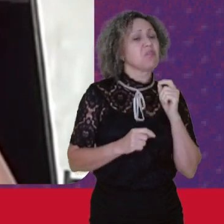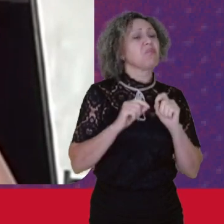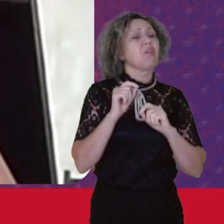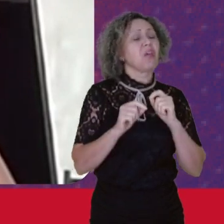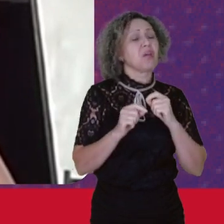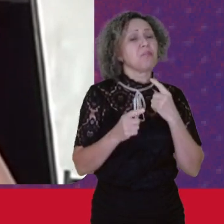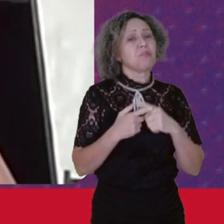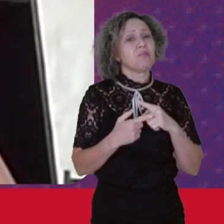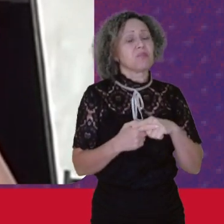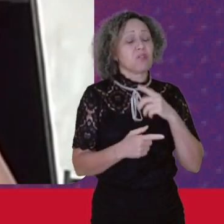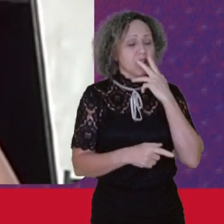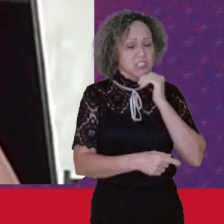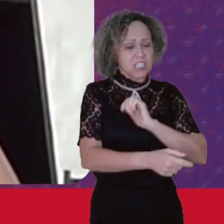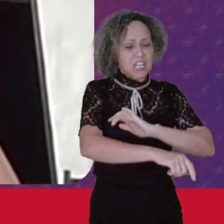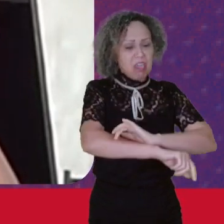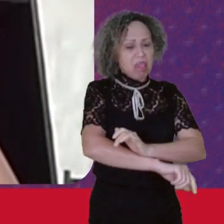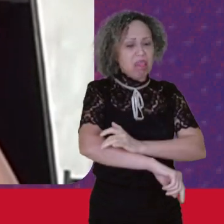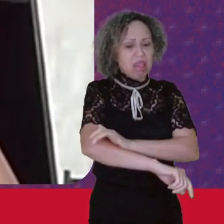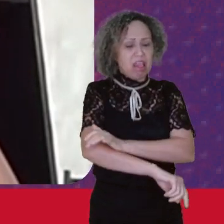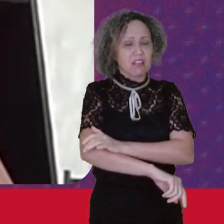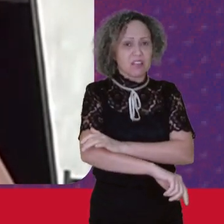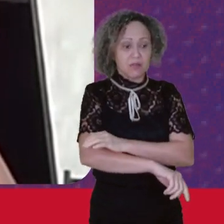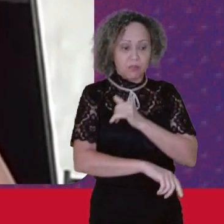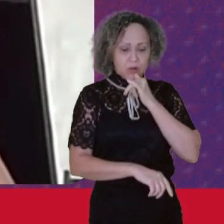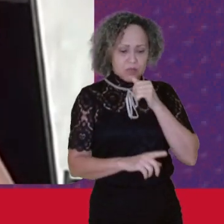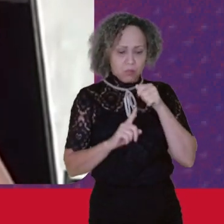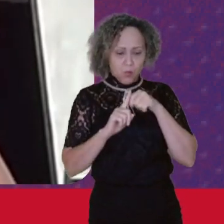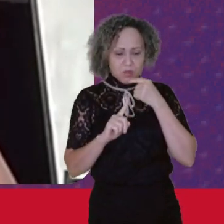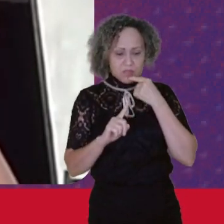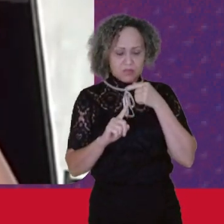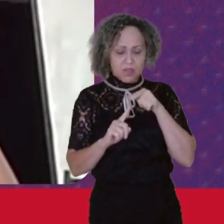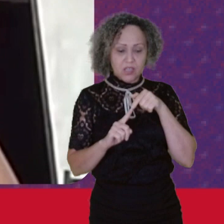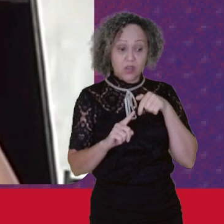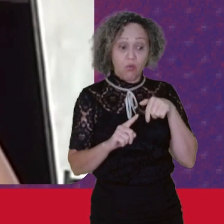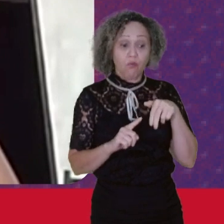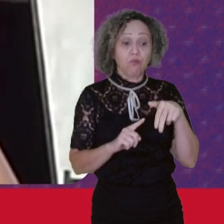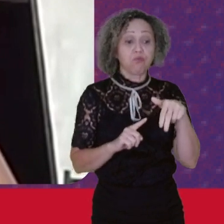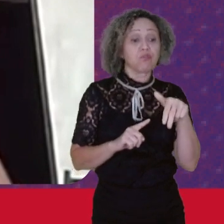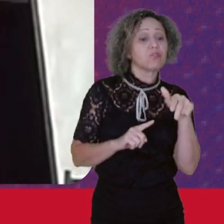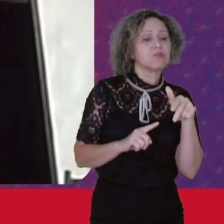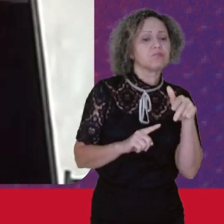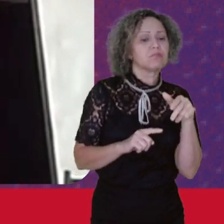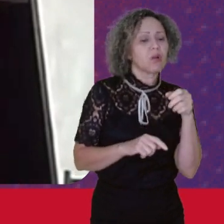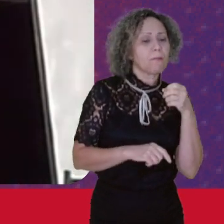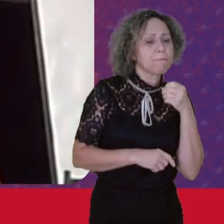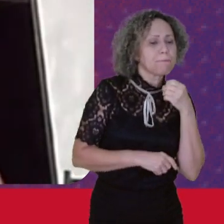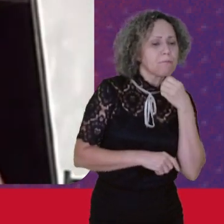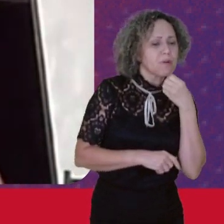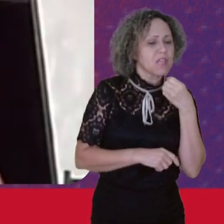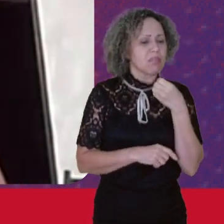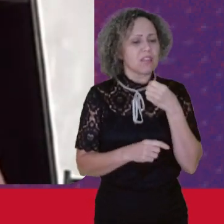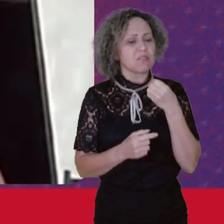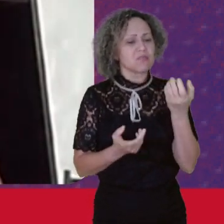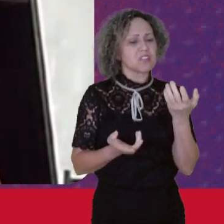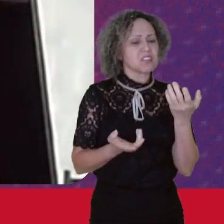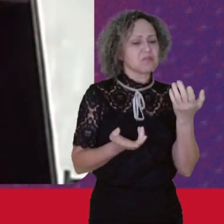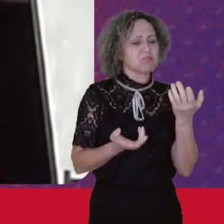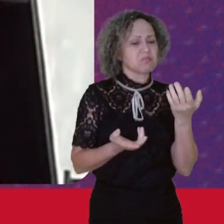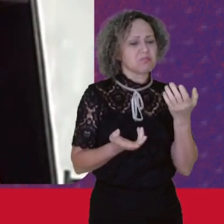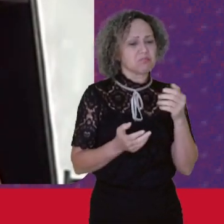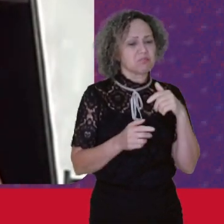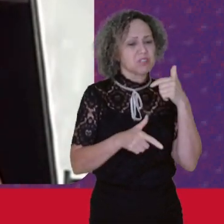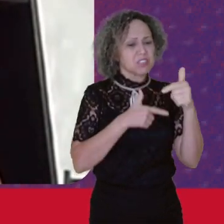Esse mês mesmo Eu fui para uma entrevista De emprego E chegando lá Foi num momento Que foi